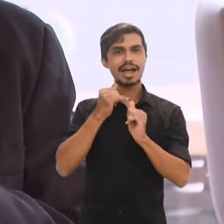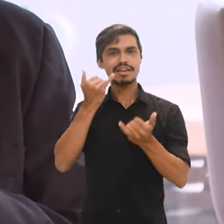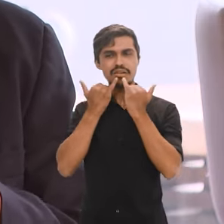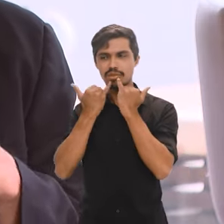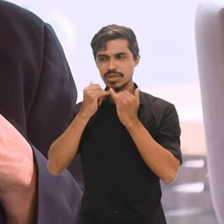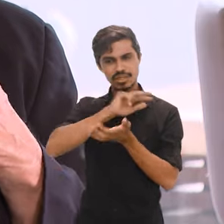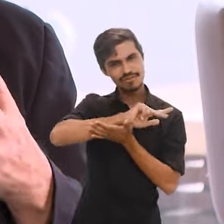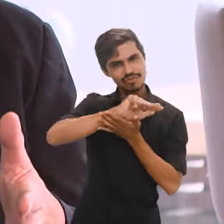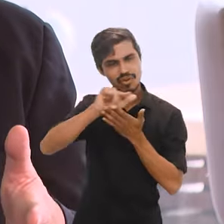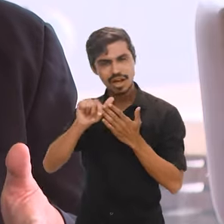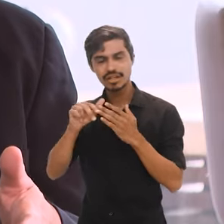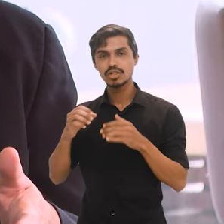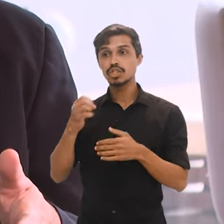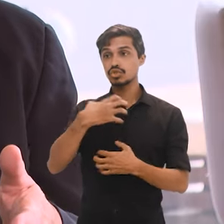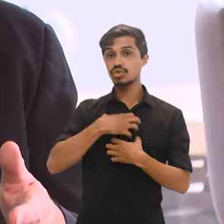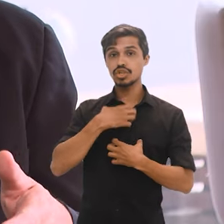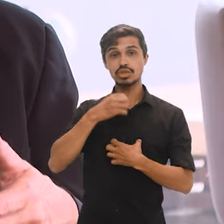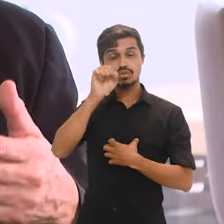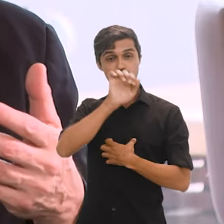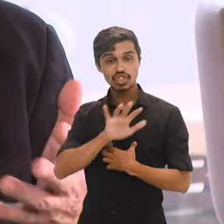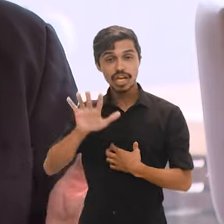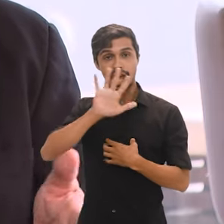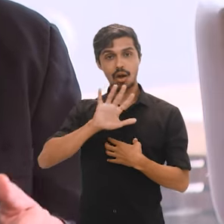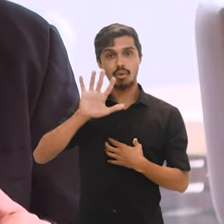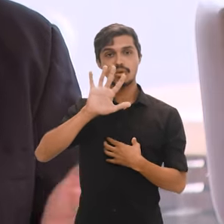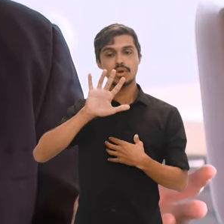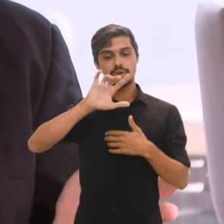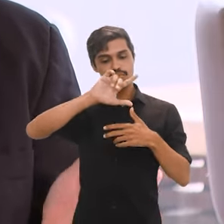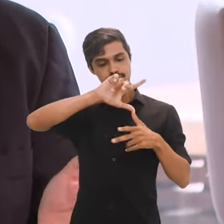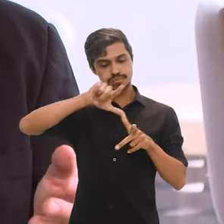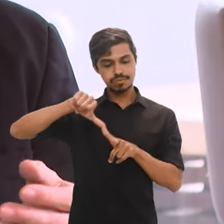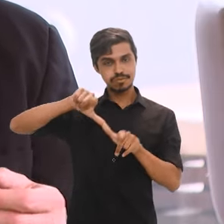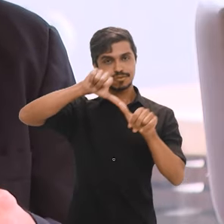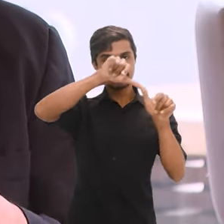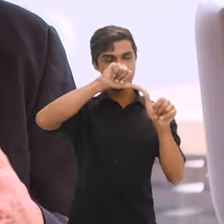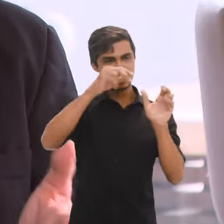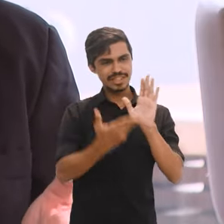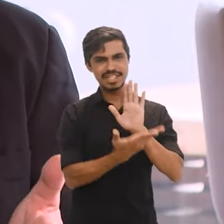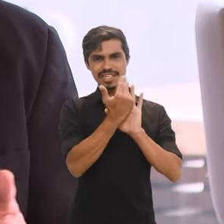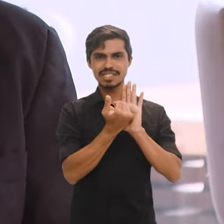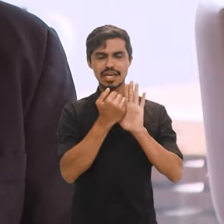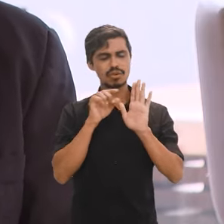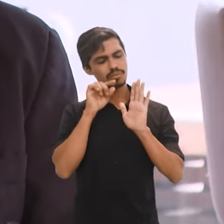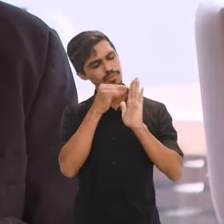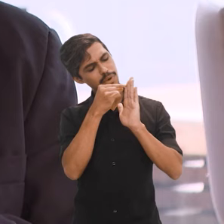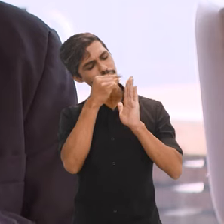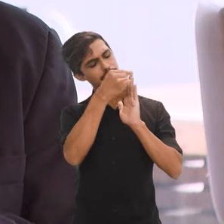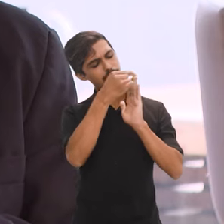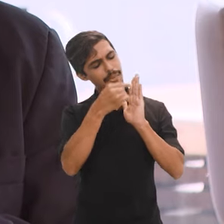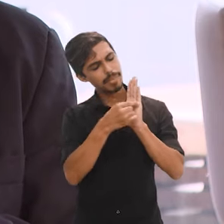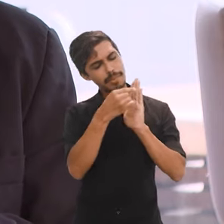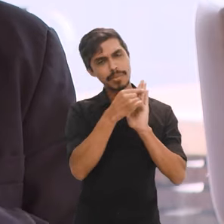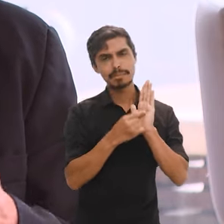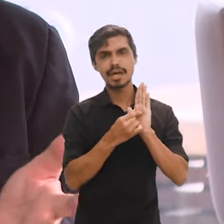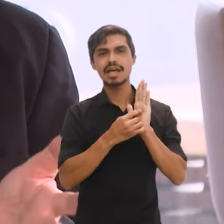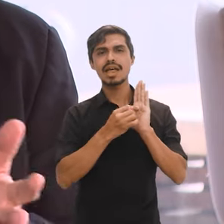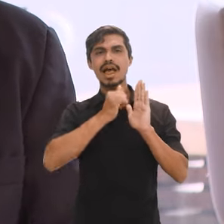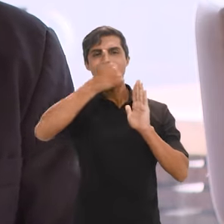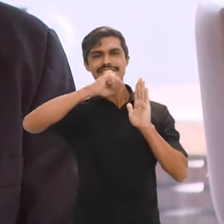em geral no plano geográfico que permita olhar um determinado fenômeno como ele se apresenta em determinada